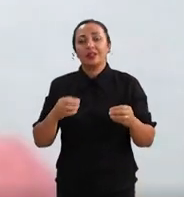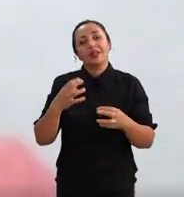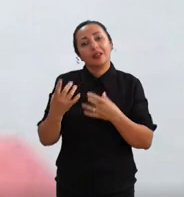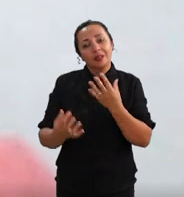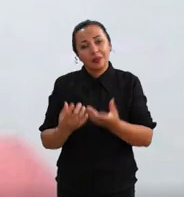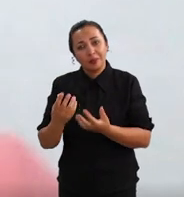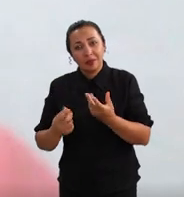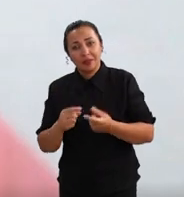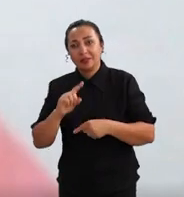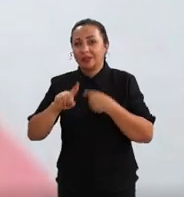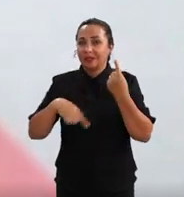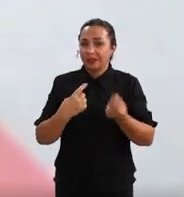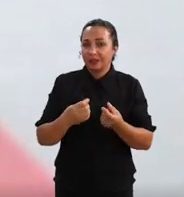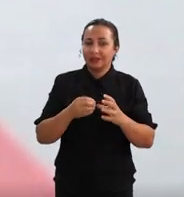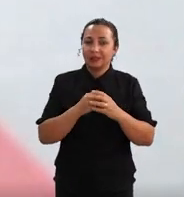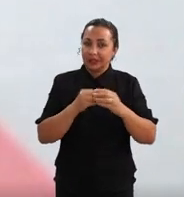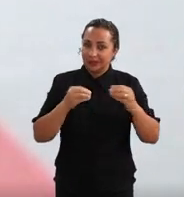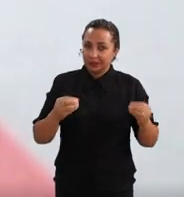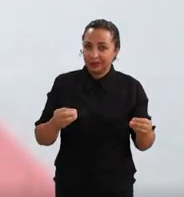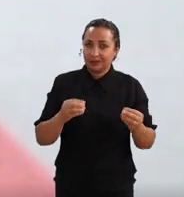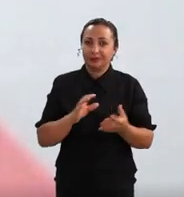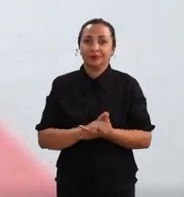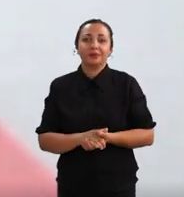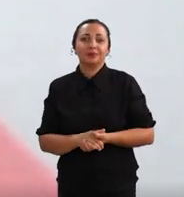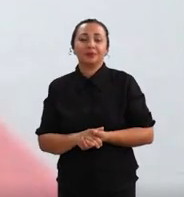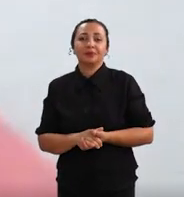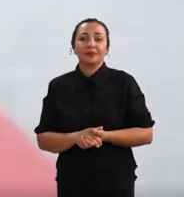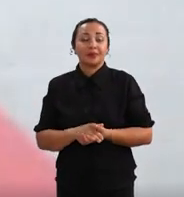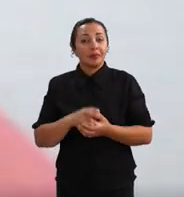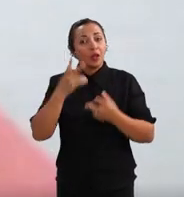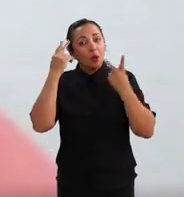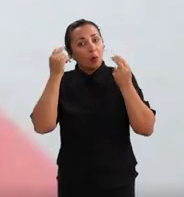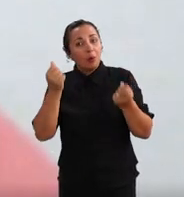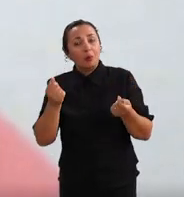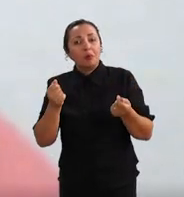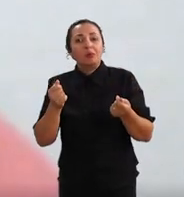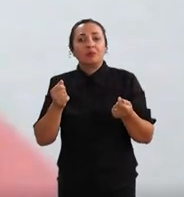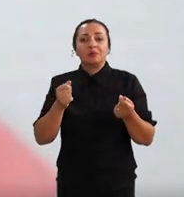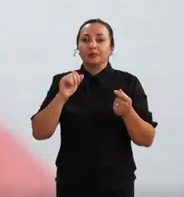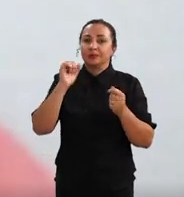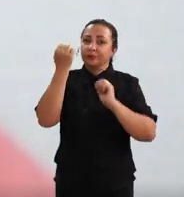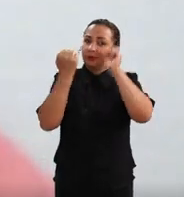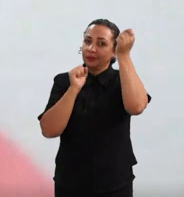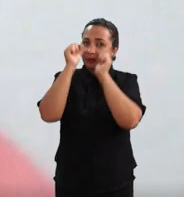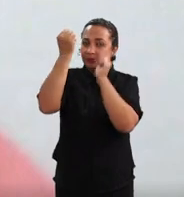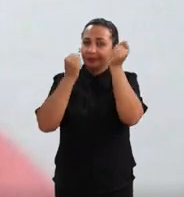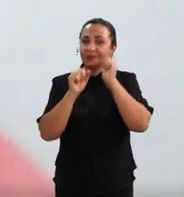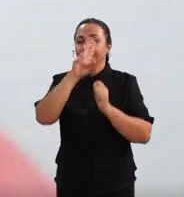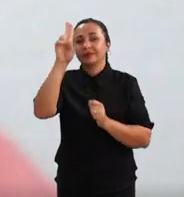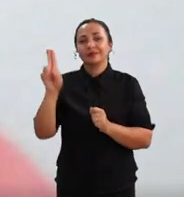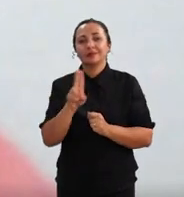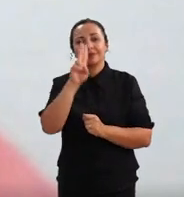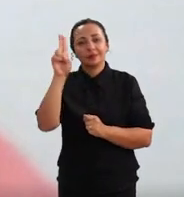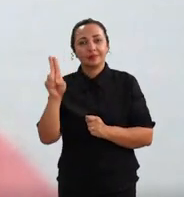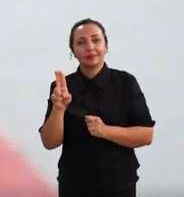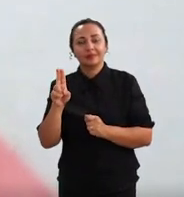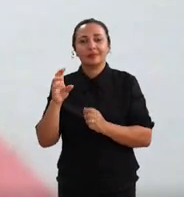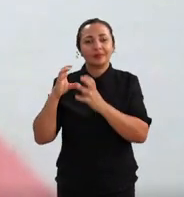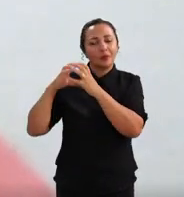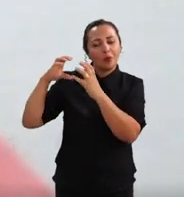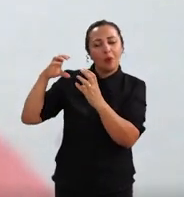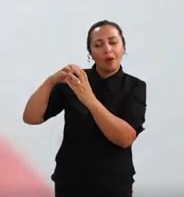passa pelo processo de torra e depois passa pelo processo de descascamento. Normalmente, as indústrias que utilizam o